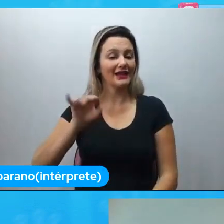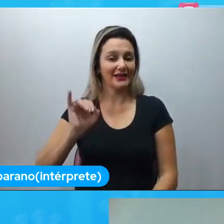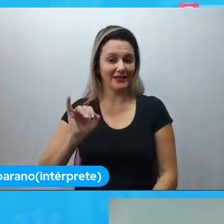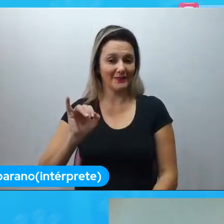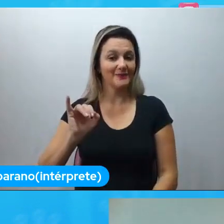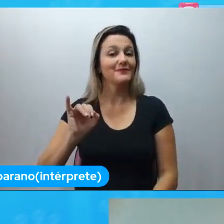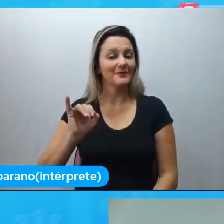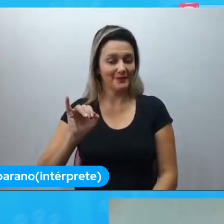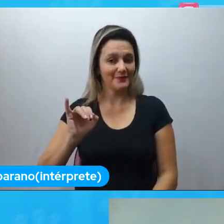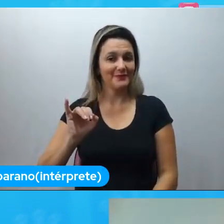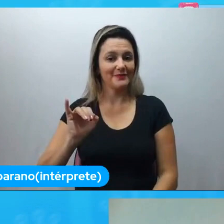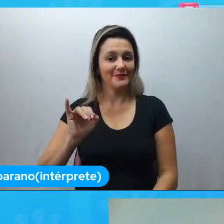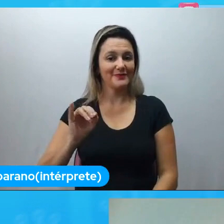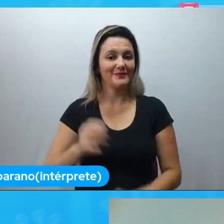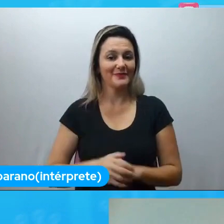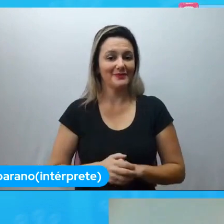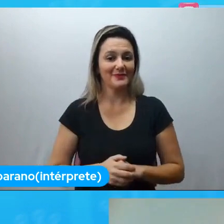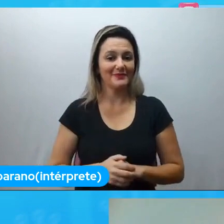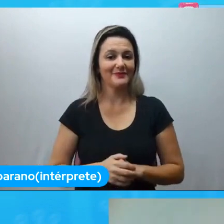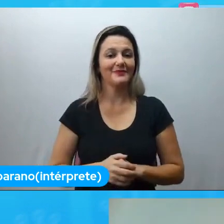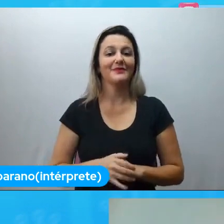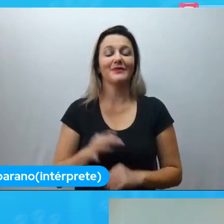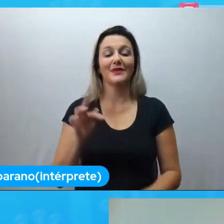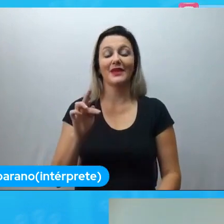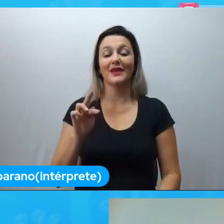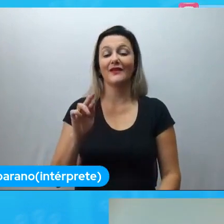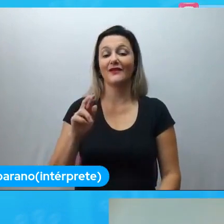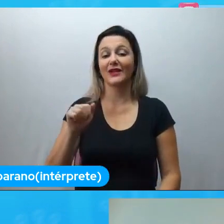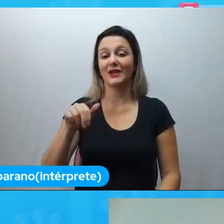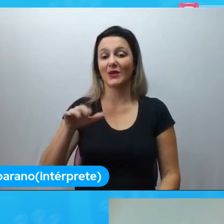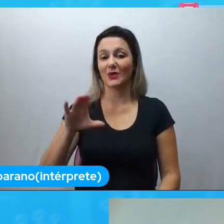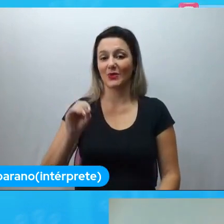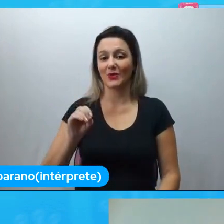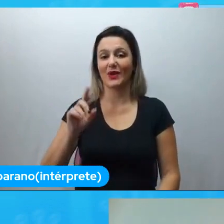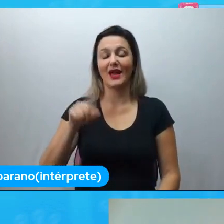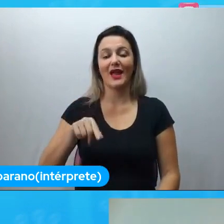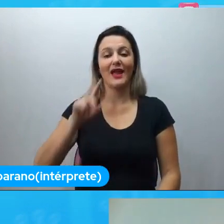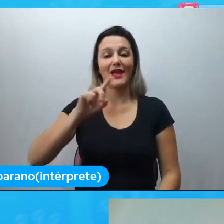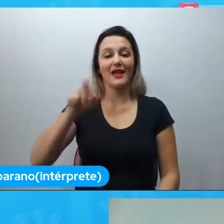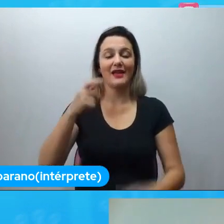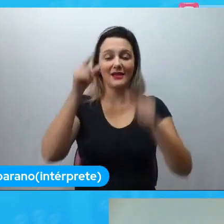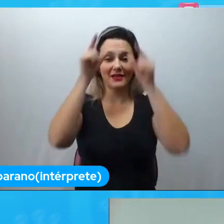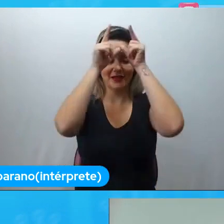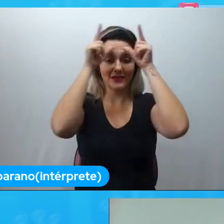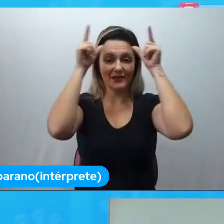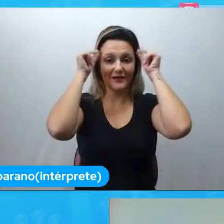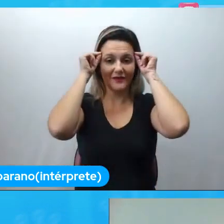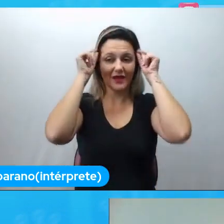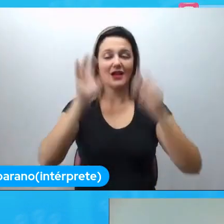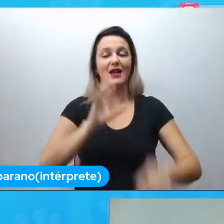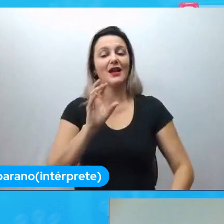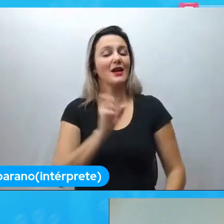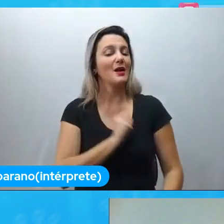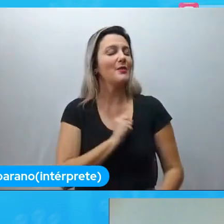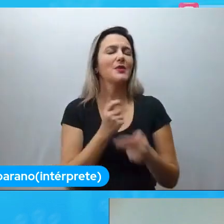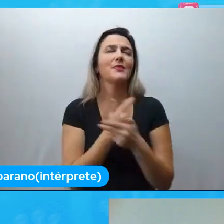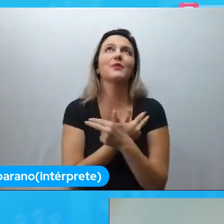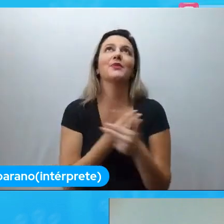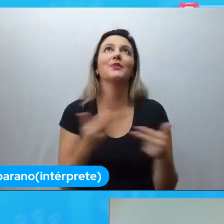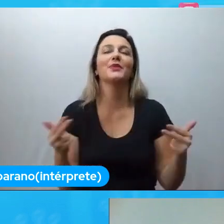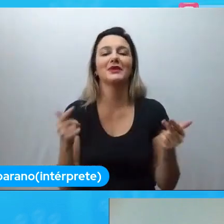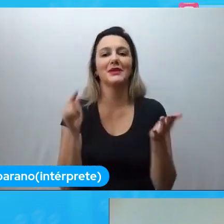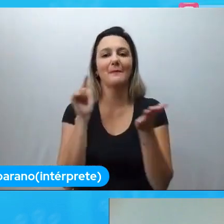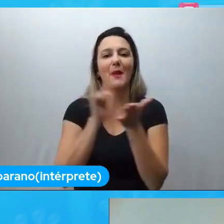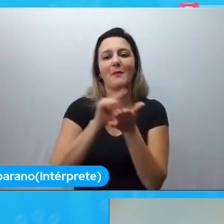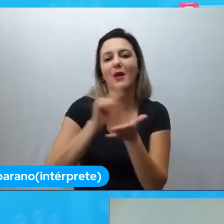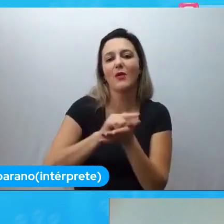Elayne Elões Souza Franco. Ela é ex-enfermeira, que ama coisas de papelaria, tem uma coleção